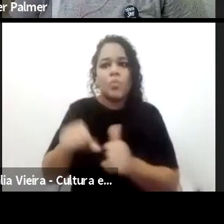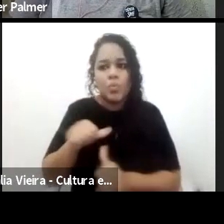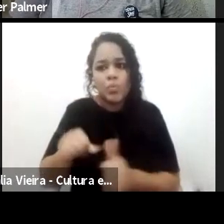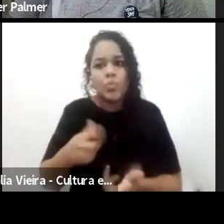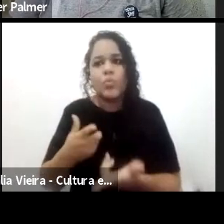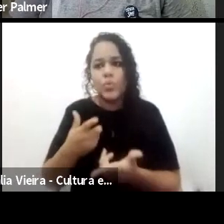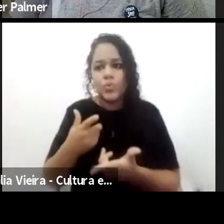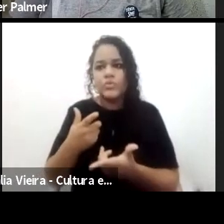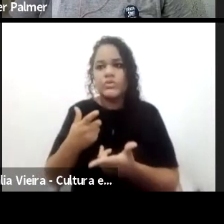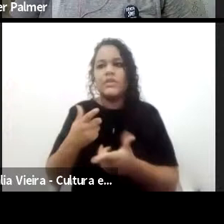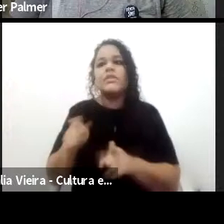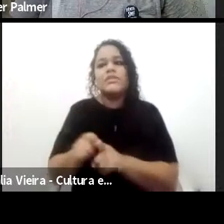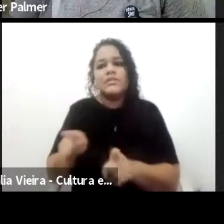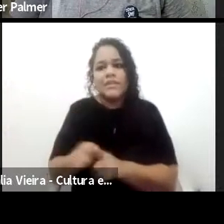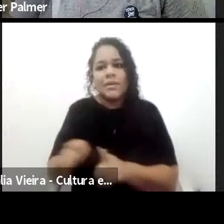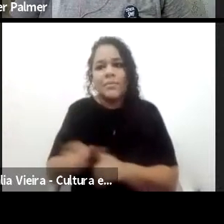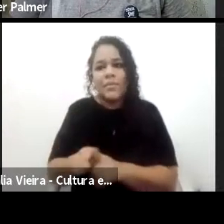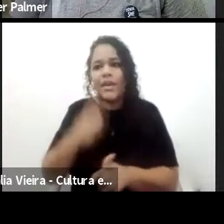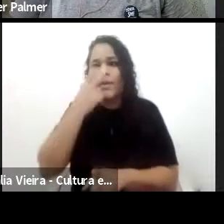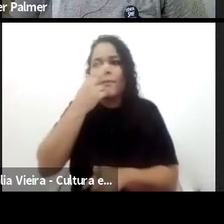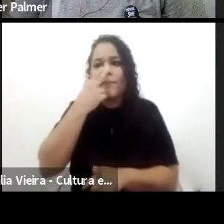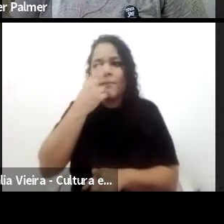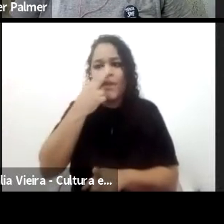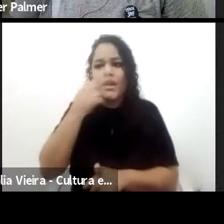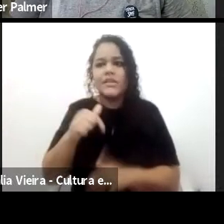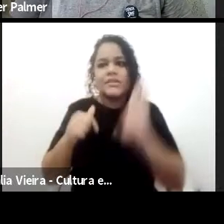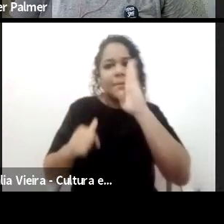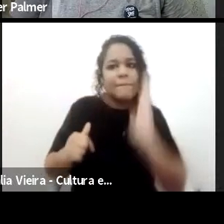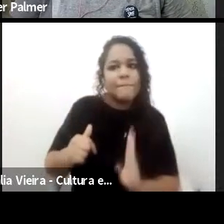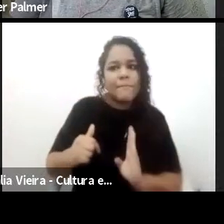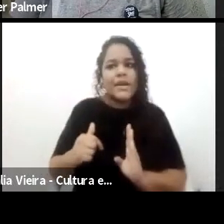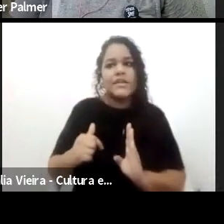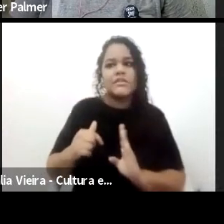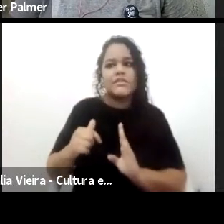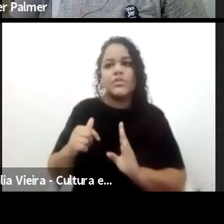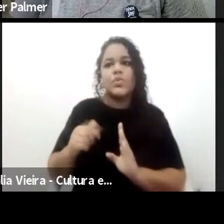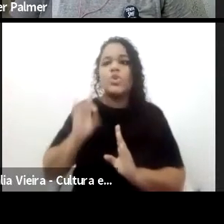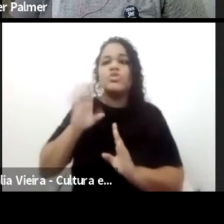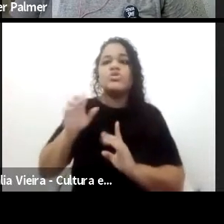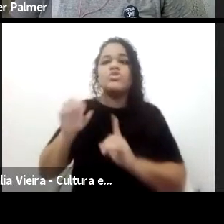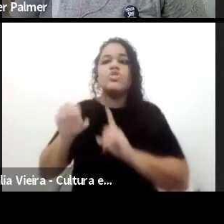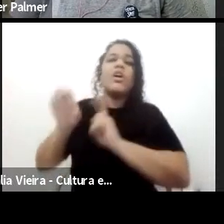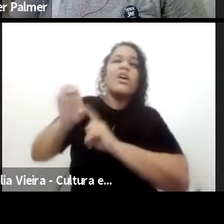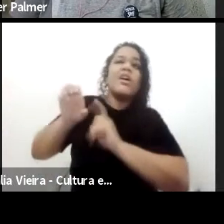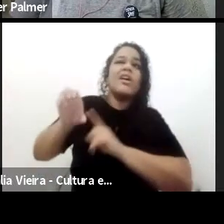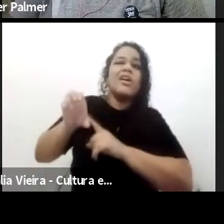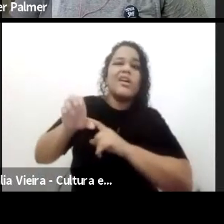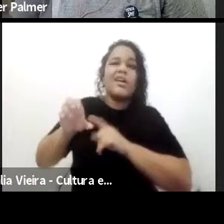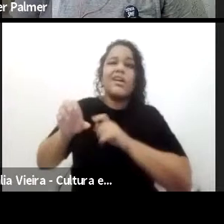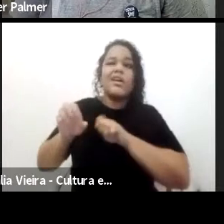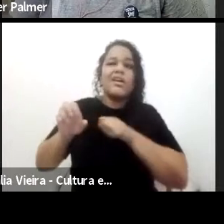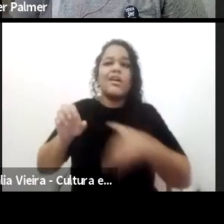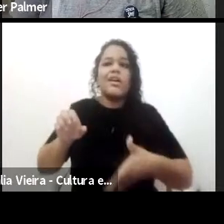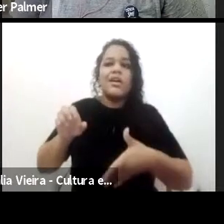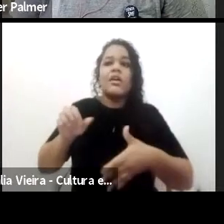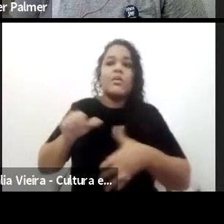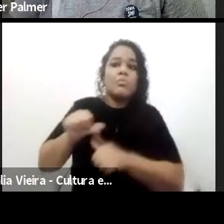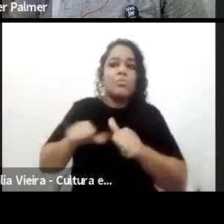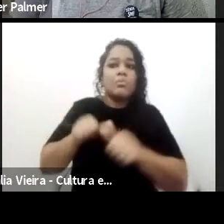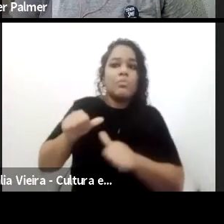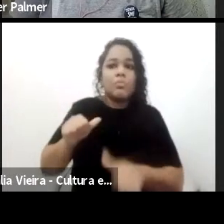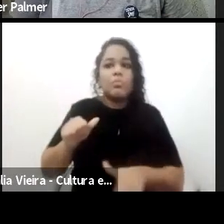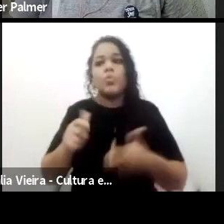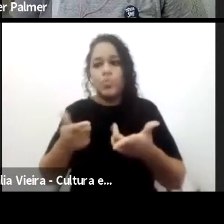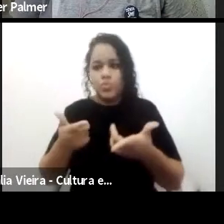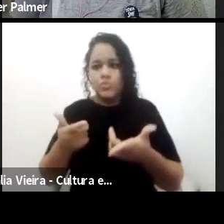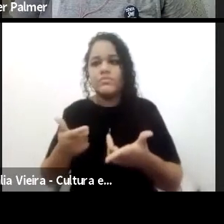Brasil, vamos dizer assim, de colônia. Então, quer dizer, o que é isso, esse momento de 1808? Acho que ele ainda tem que ser muito